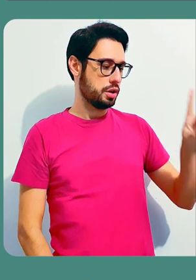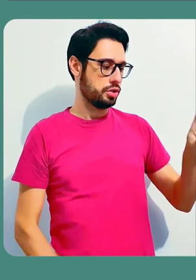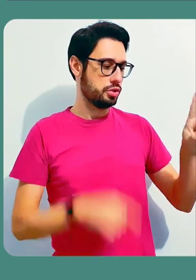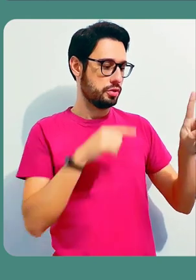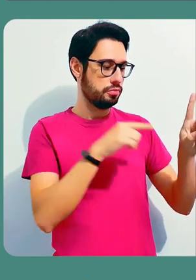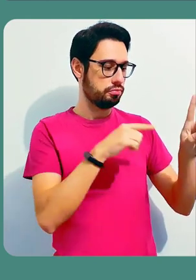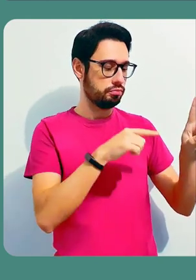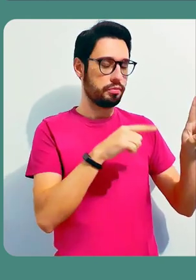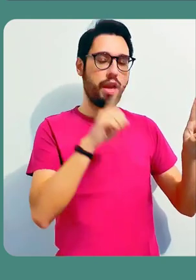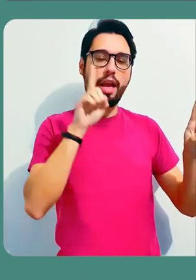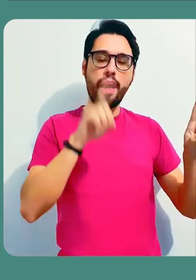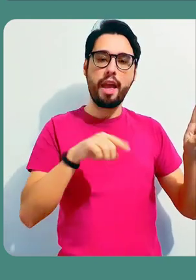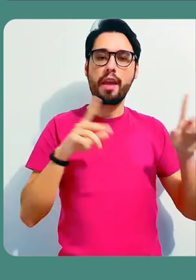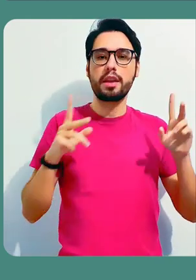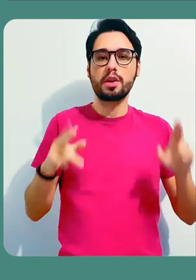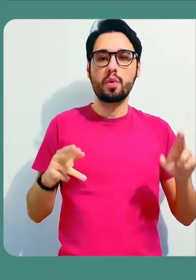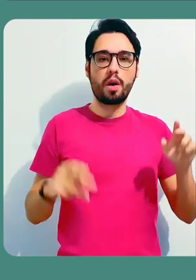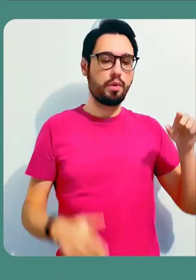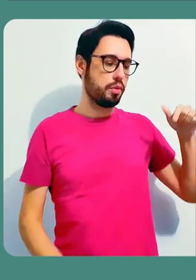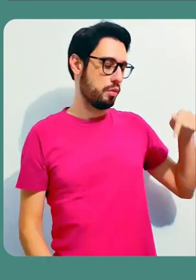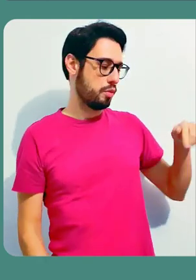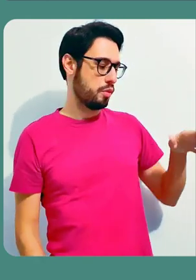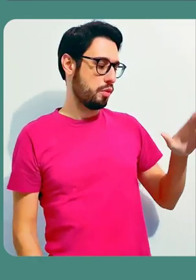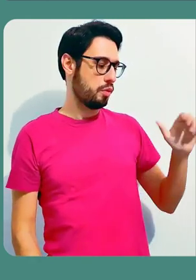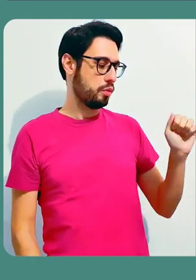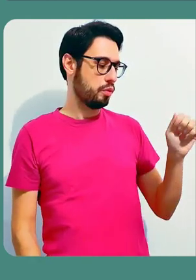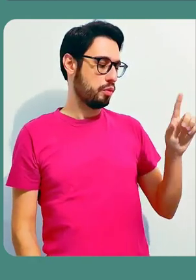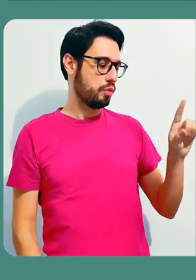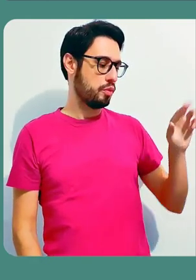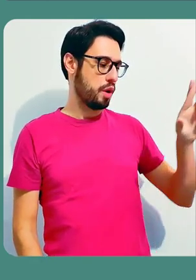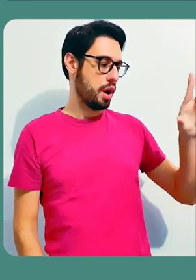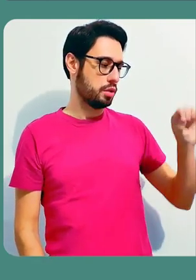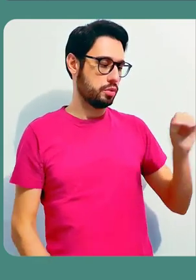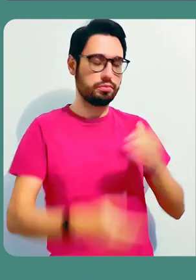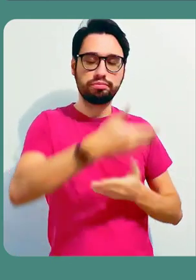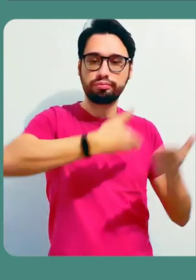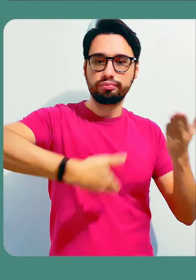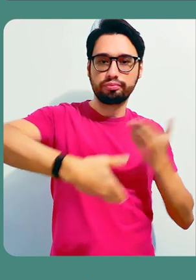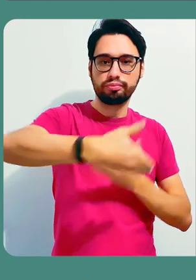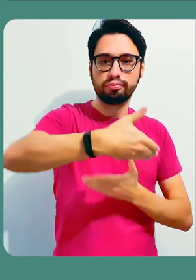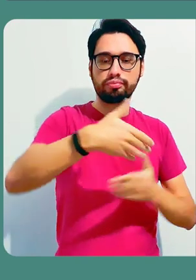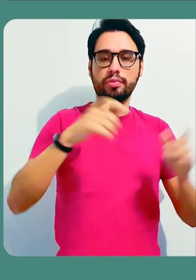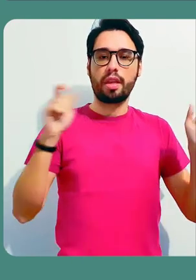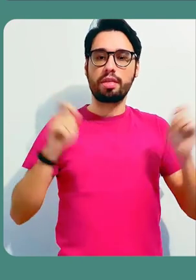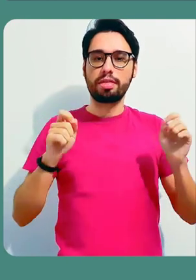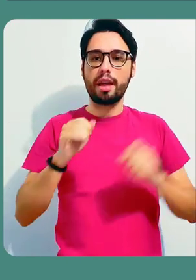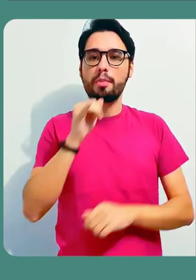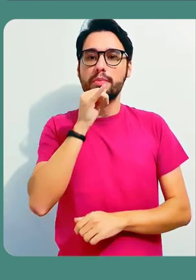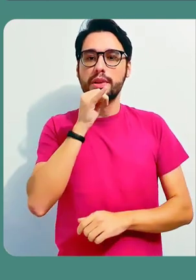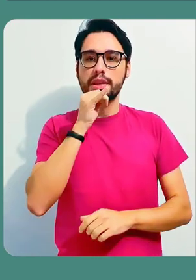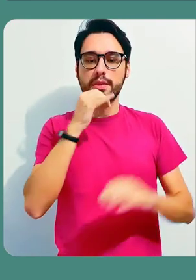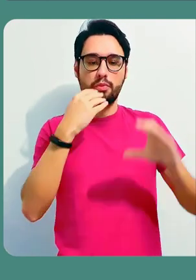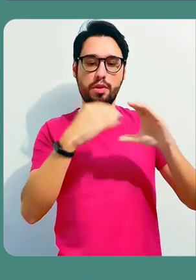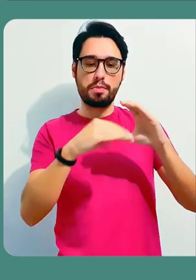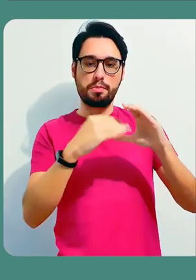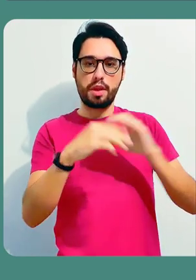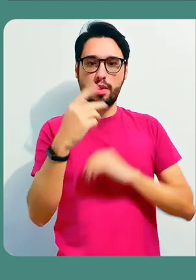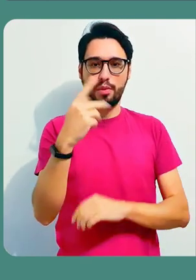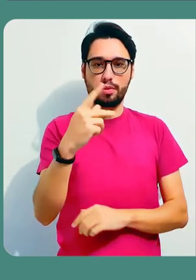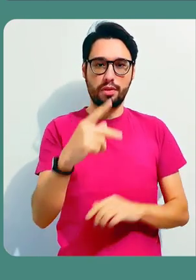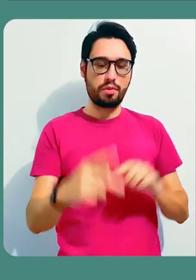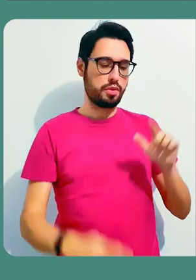e é um quadro interativo e colaborativo. O acesso ao Jamboard pode ser feito a partir do seu e-mail Google